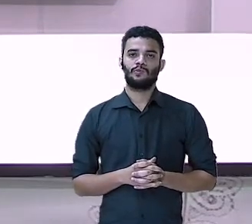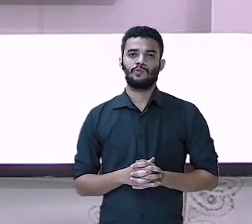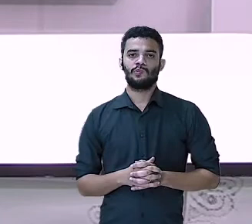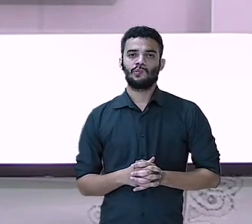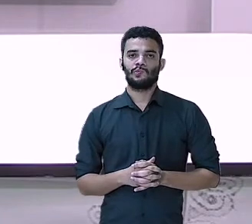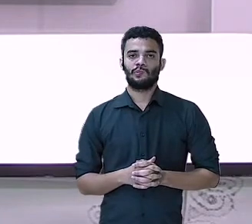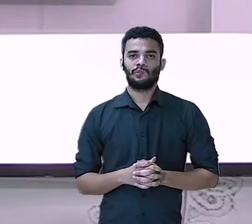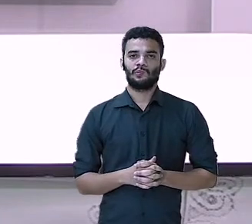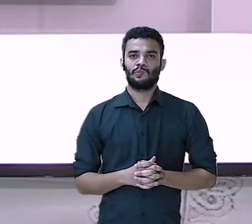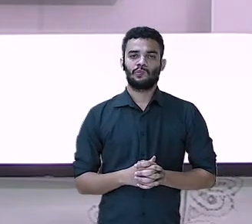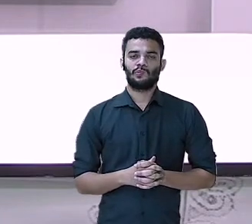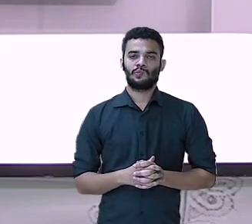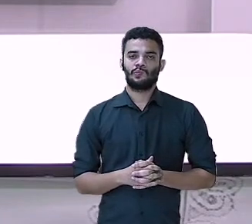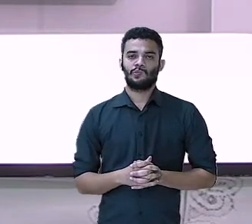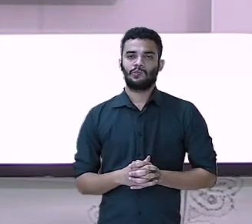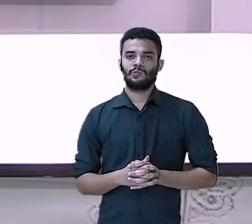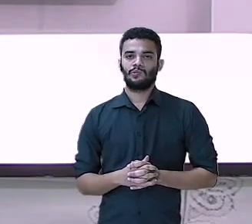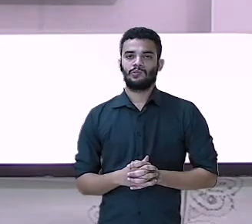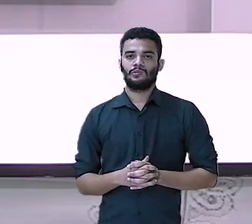eu dividir e